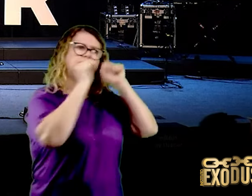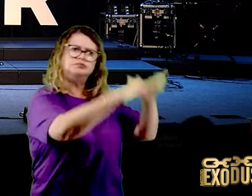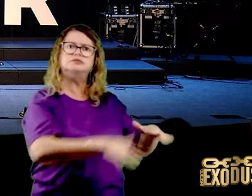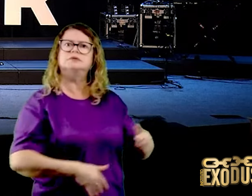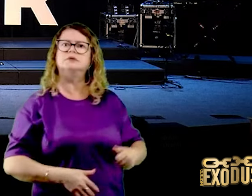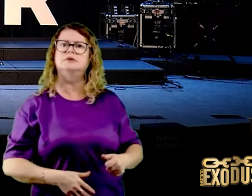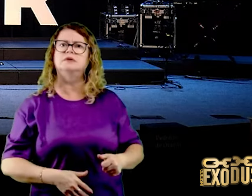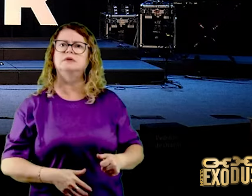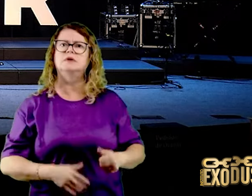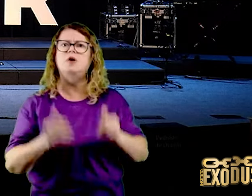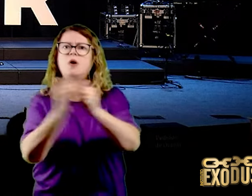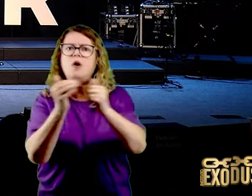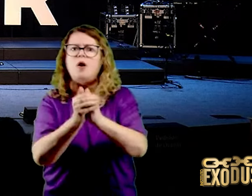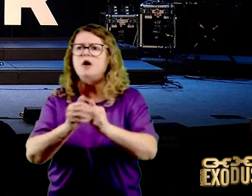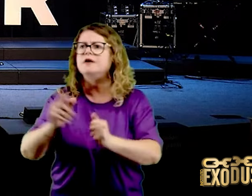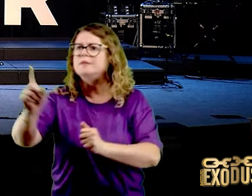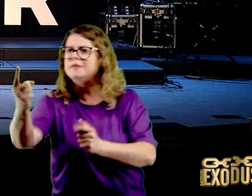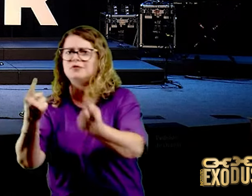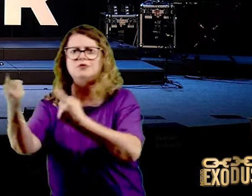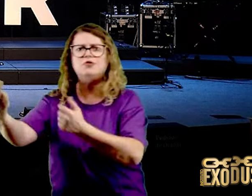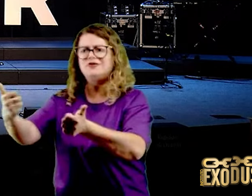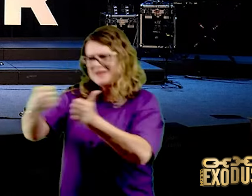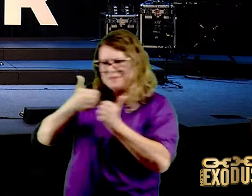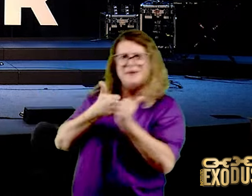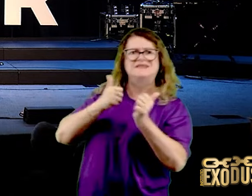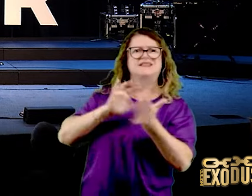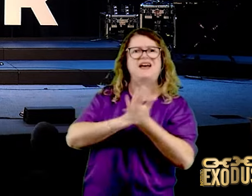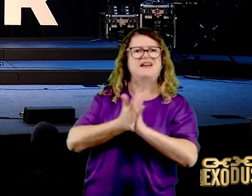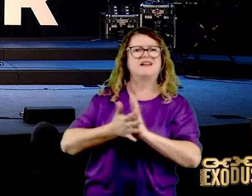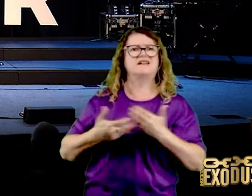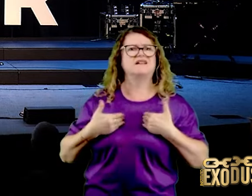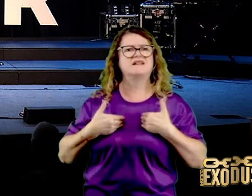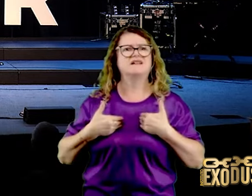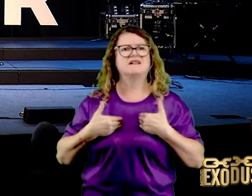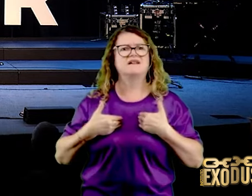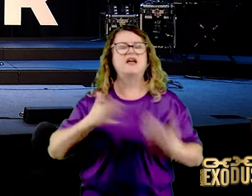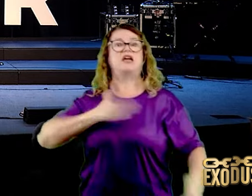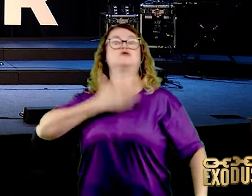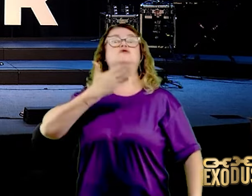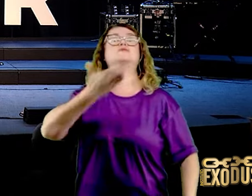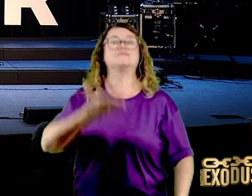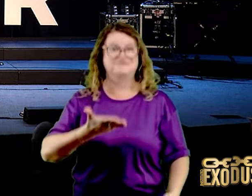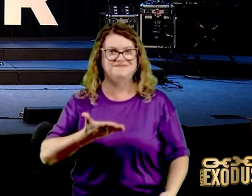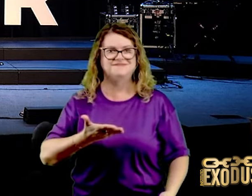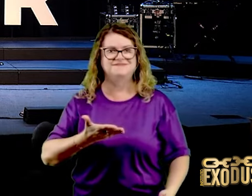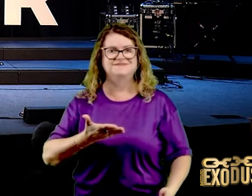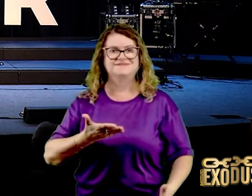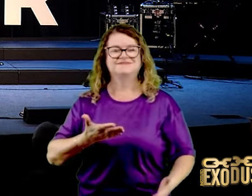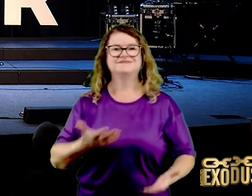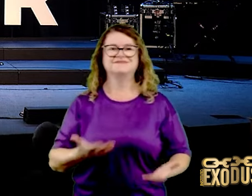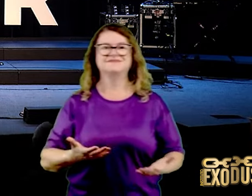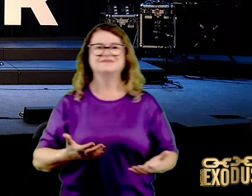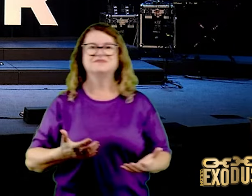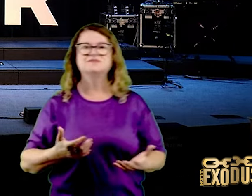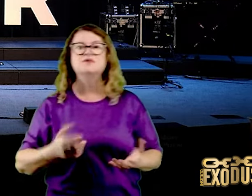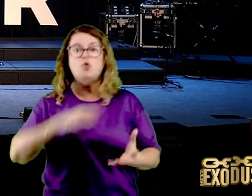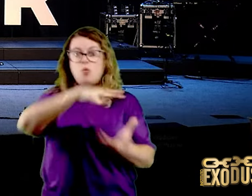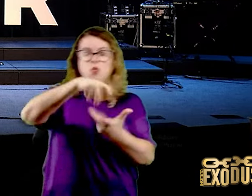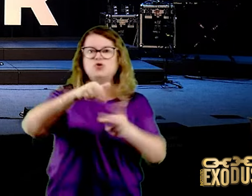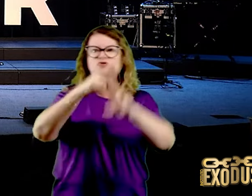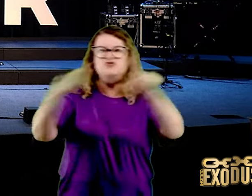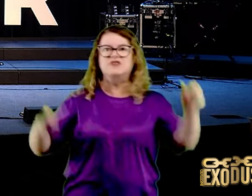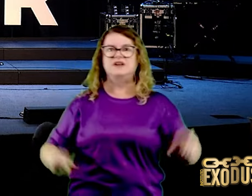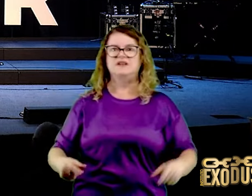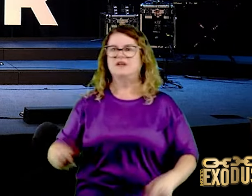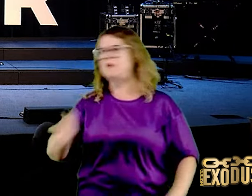Faça bem ao que te faz mal. Isso é uma surpresa. O mundo está acostumado com isso, não. O mundo é bater ou levou. Você me agrediu?